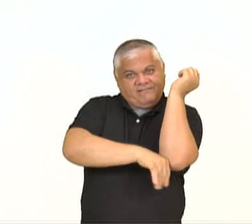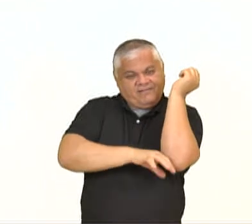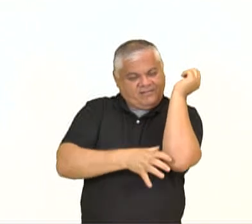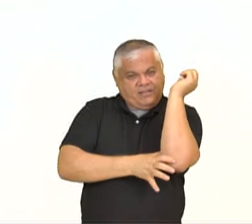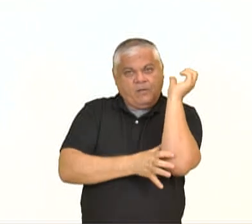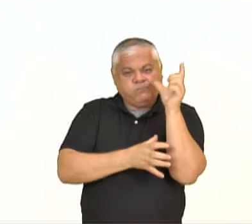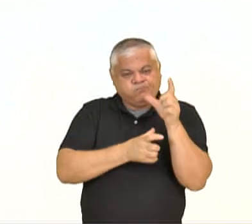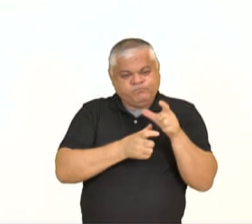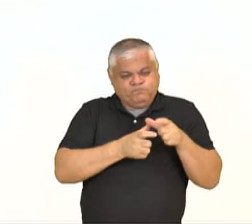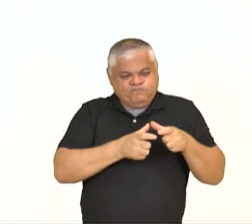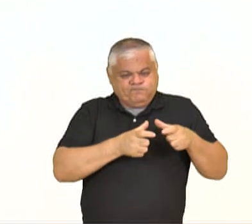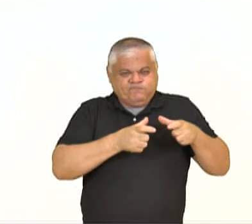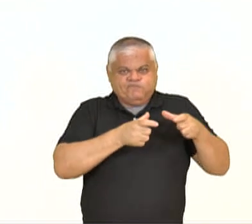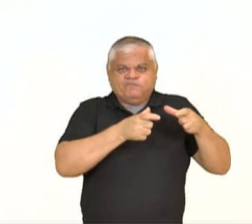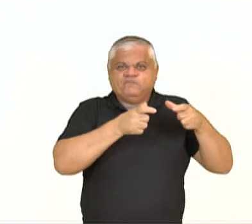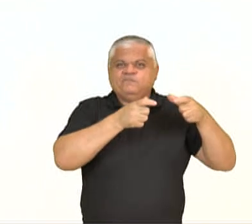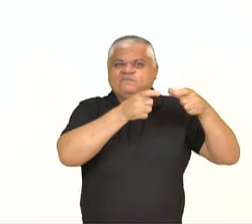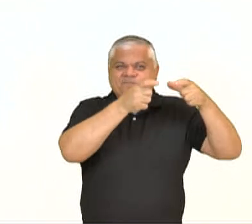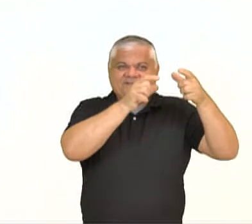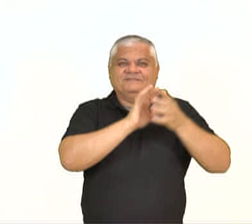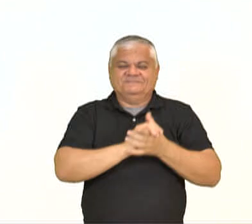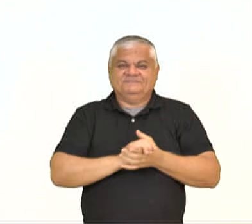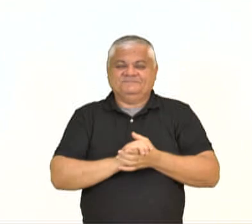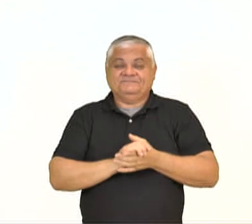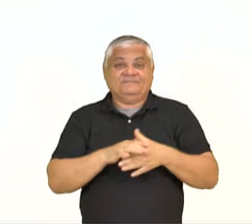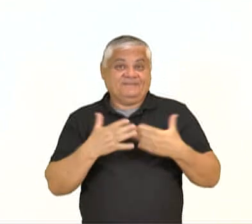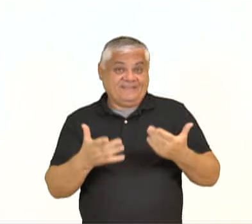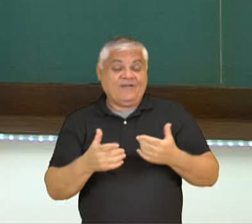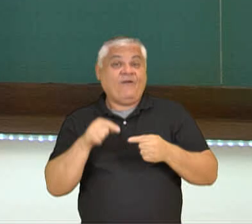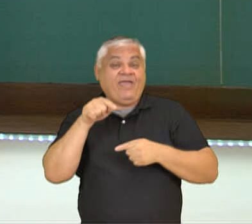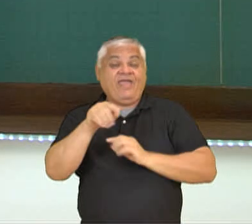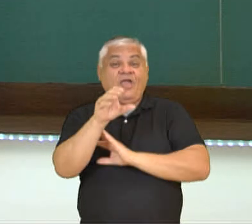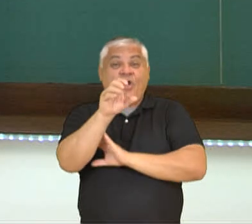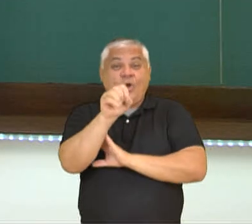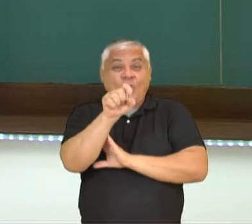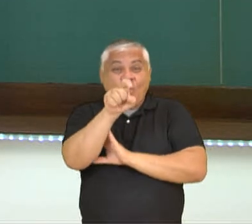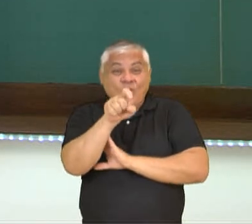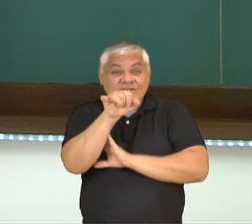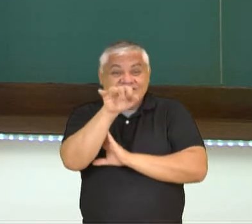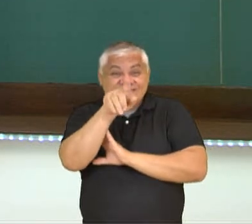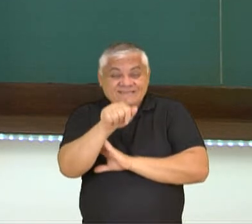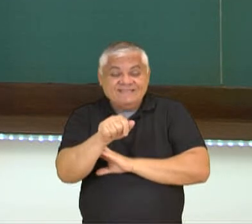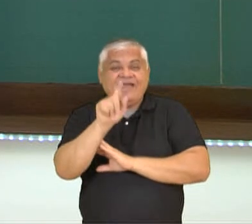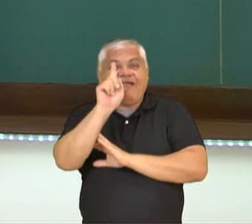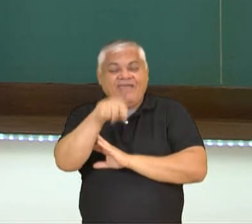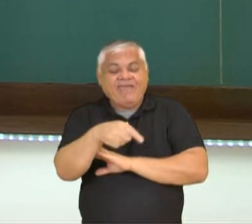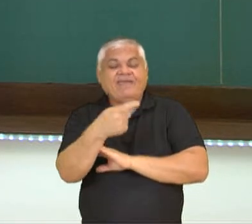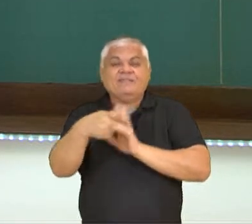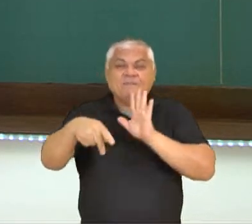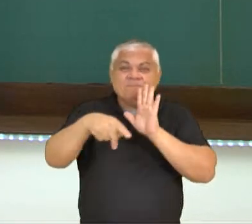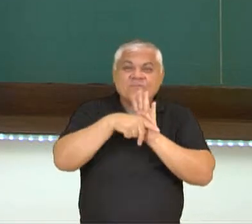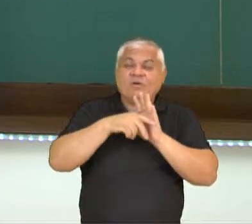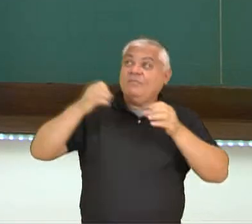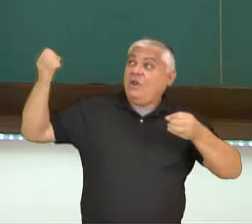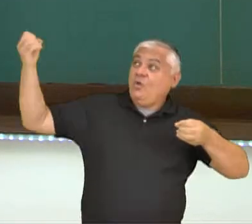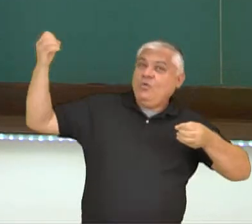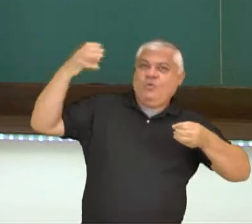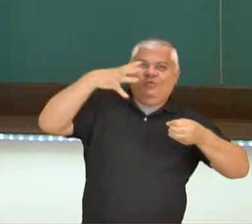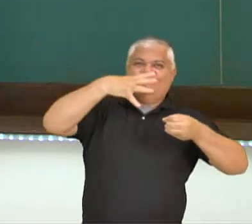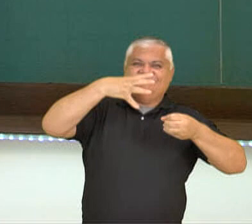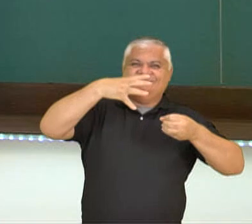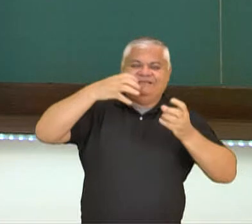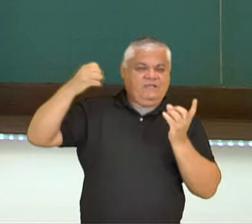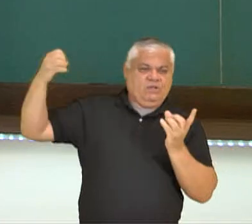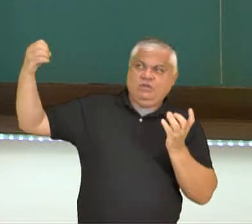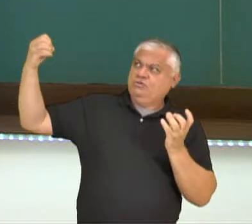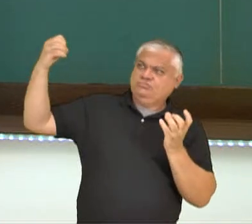Observem na imagem. Essa auxina, ela está relacionada com a presença e ausência de luz. Então, a luz está